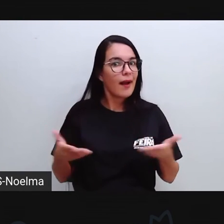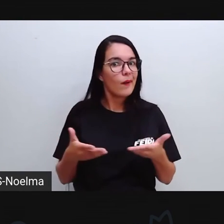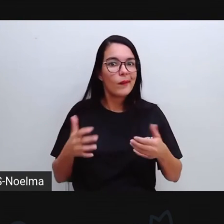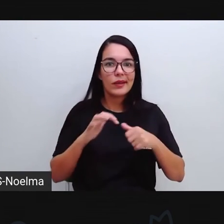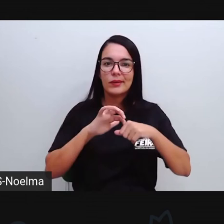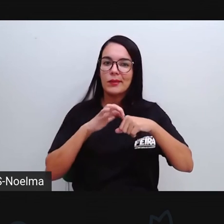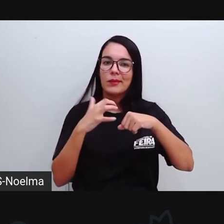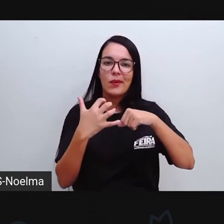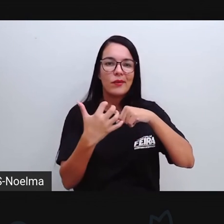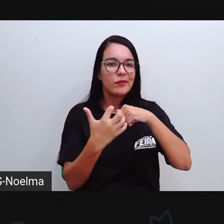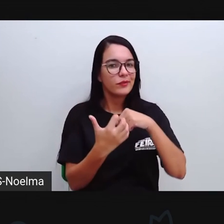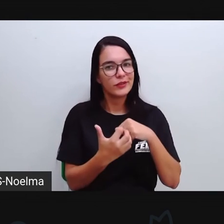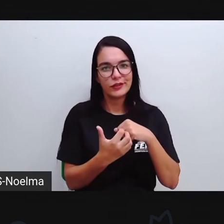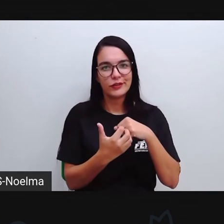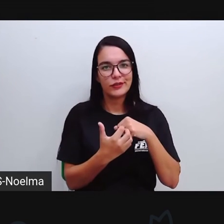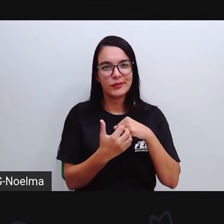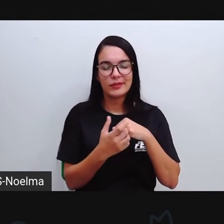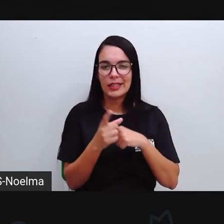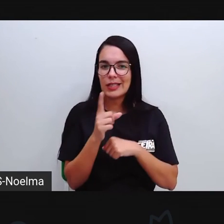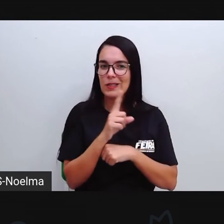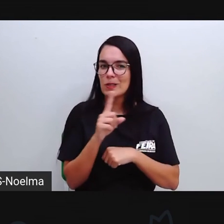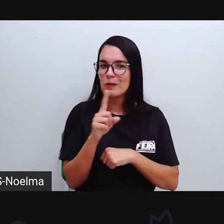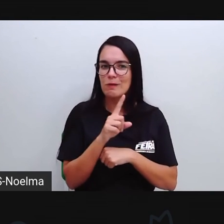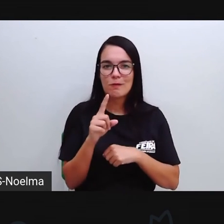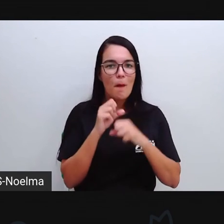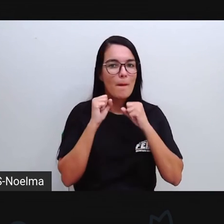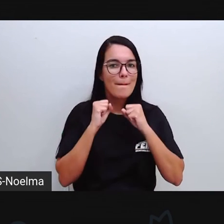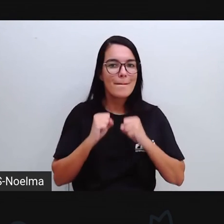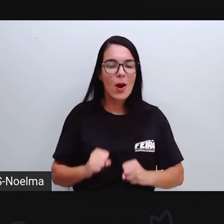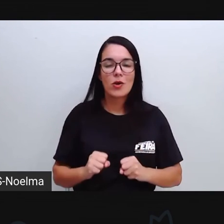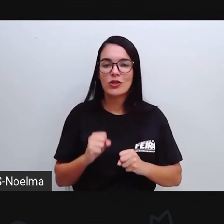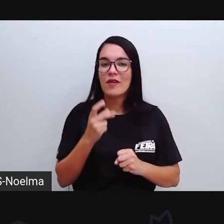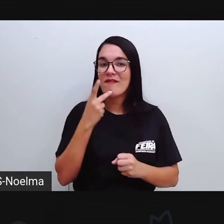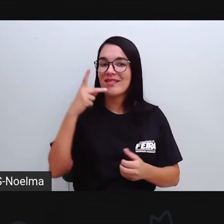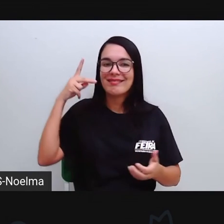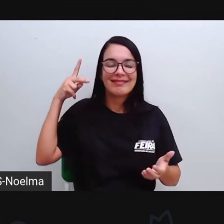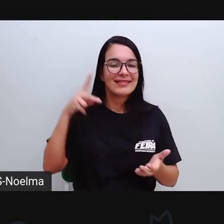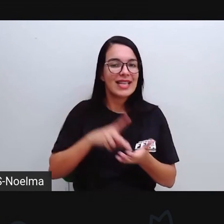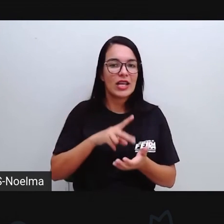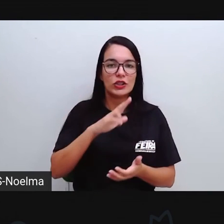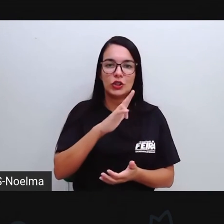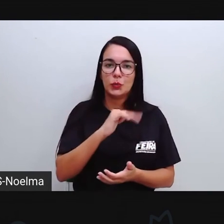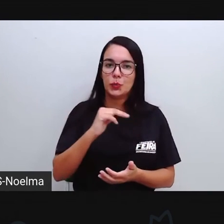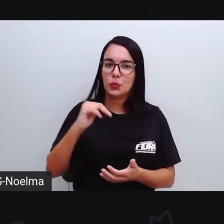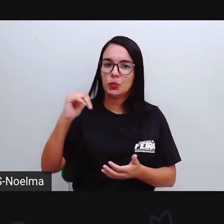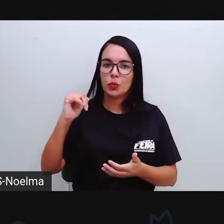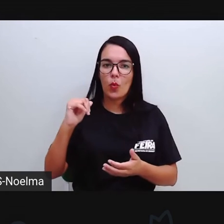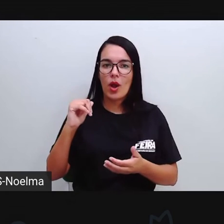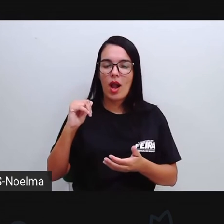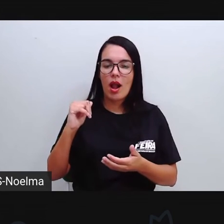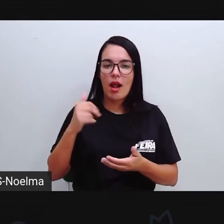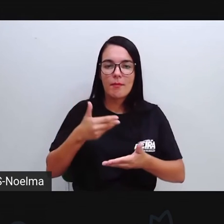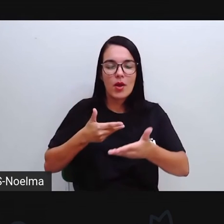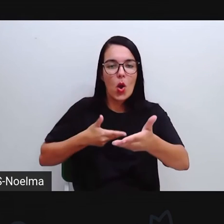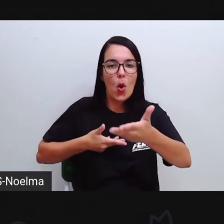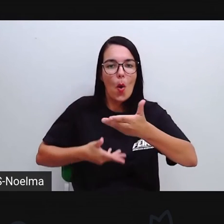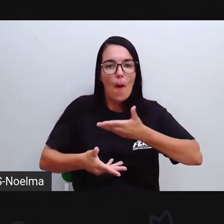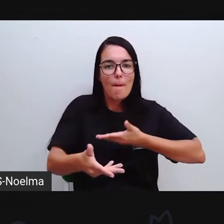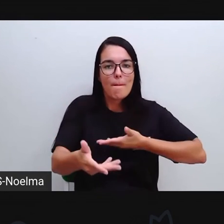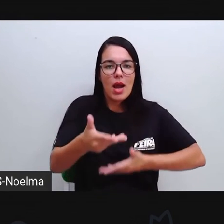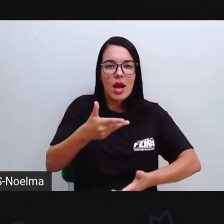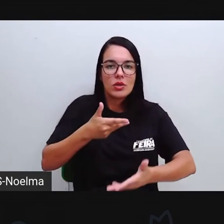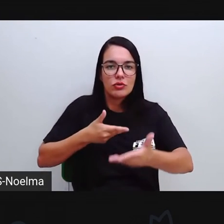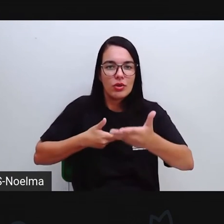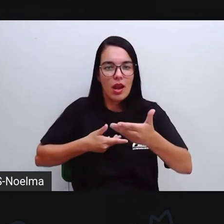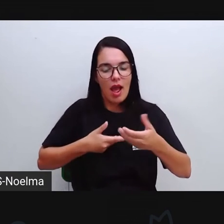Em plena pandemia Em época aí De covid-19 Onde há a disseminação Muito grande